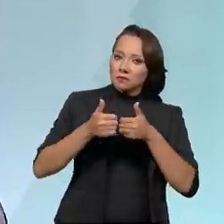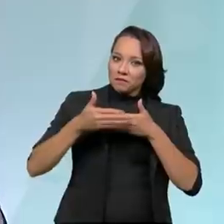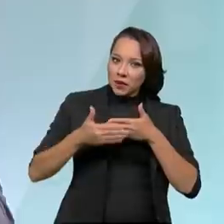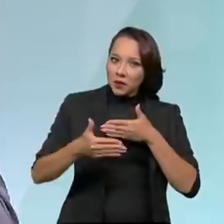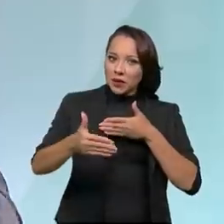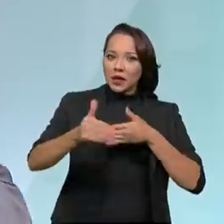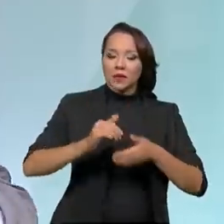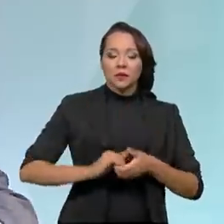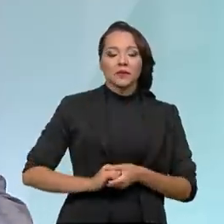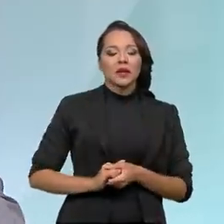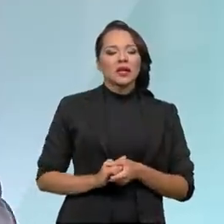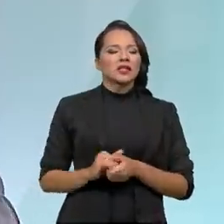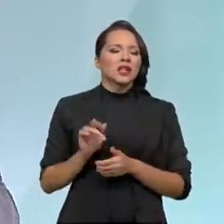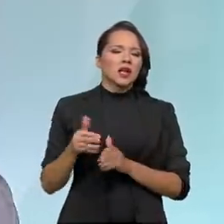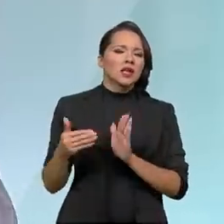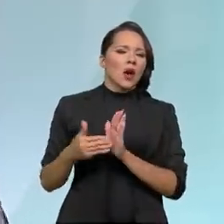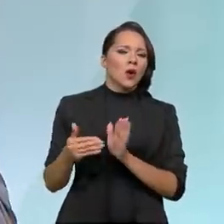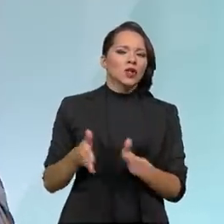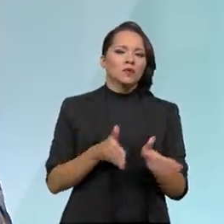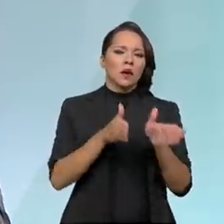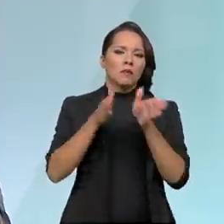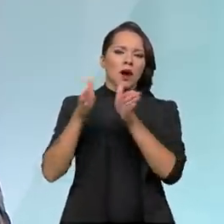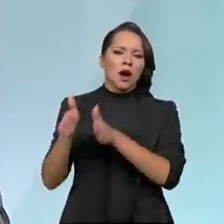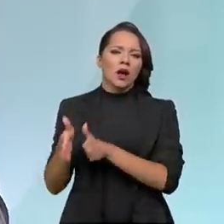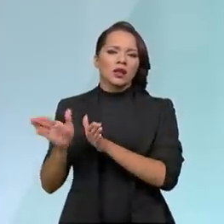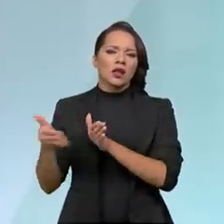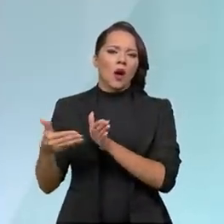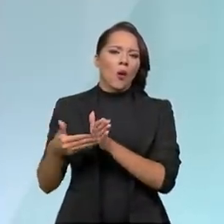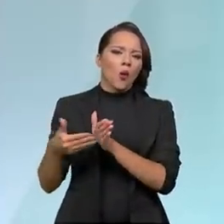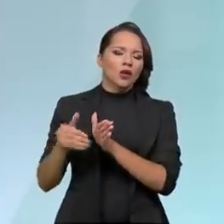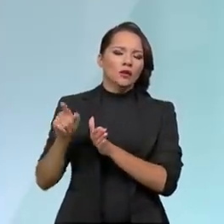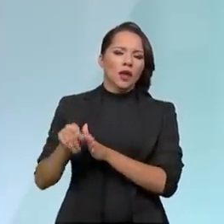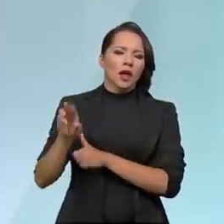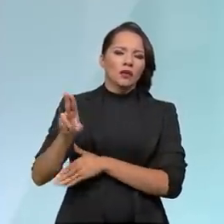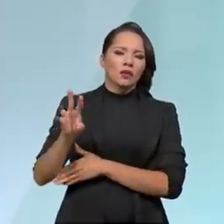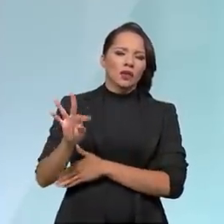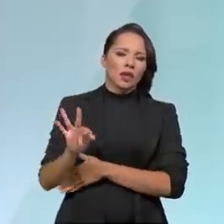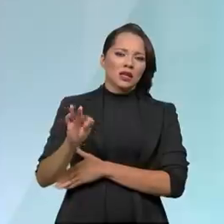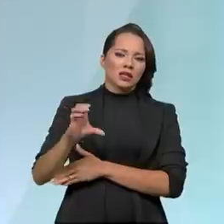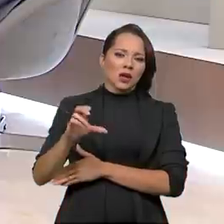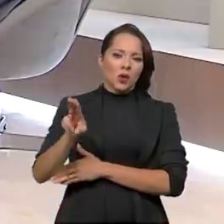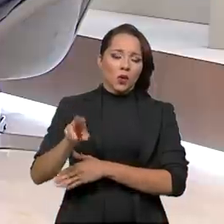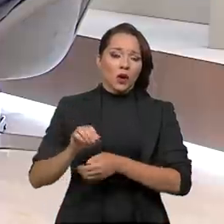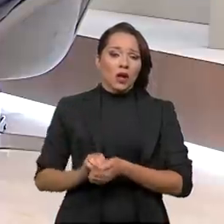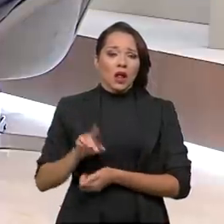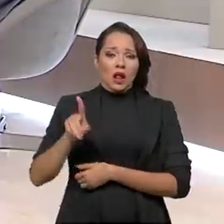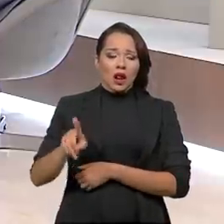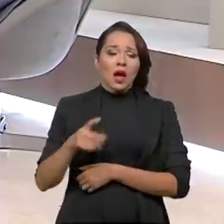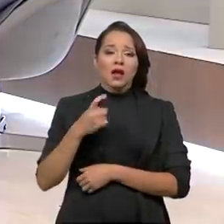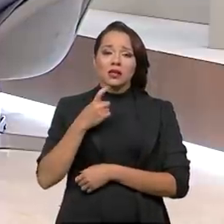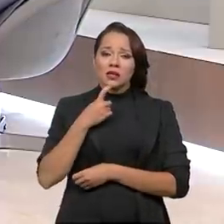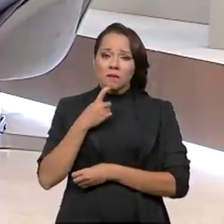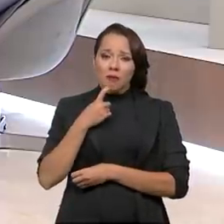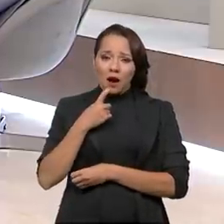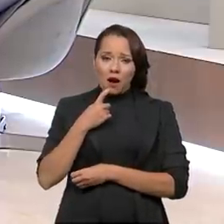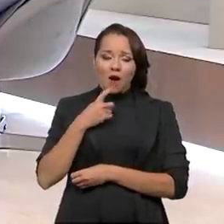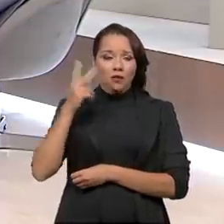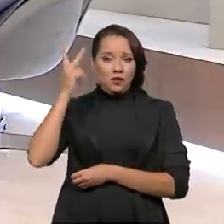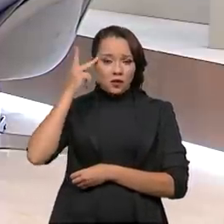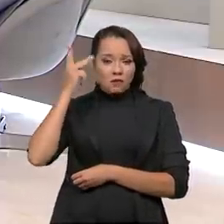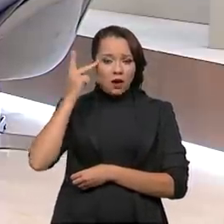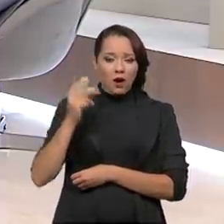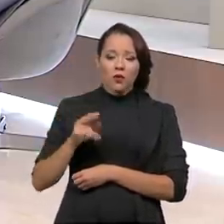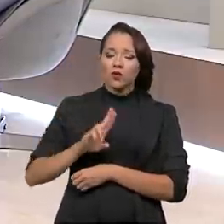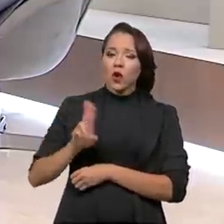São Gonçalo da Marante está na última etapa, já no Tribunal de Contas da União. Vila Copos, recentemente, a gente fechou a consulta pública, vamos encaminhar agora o